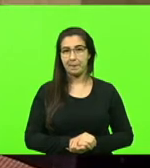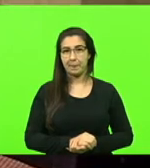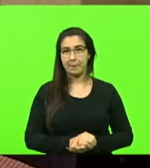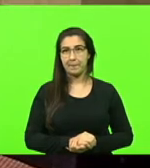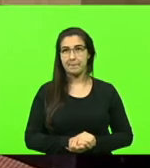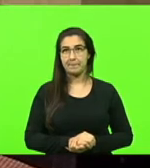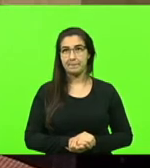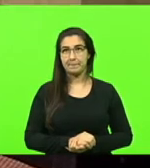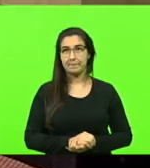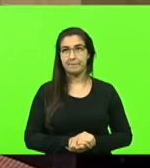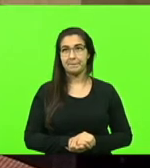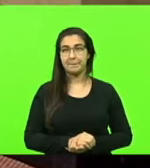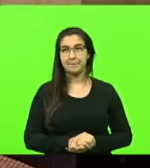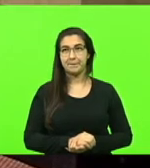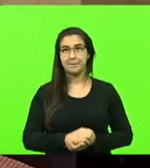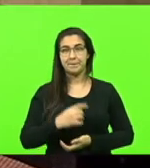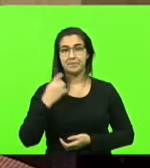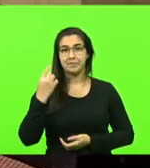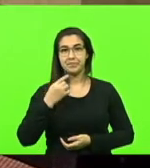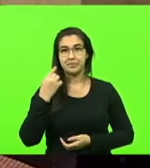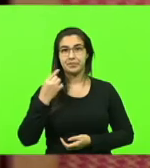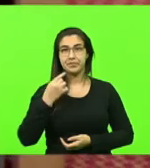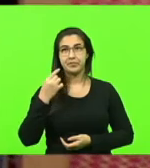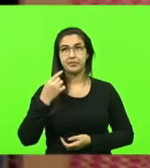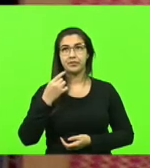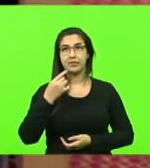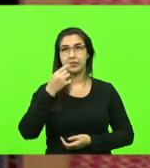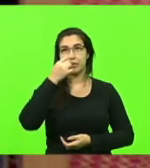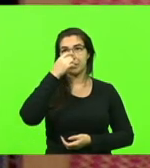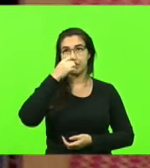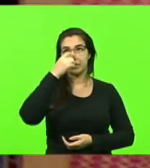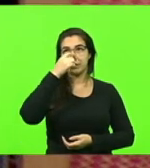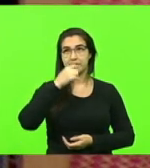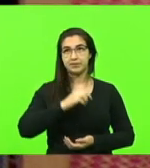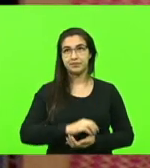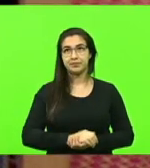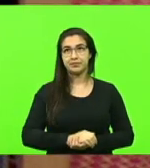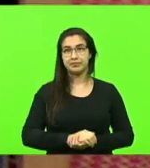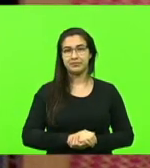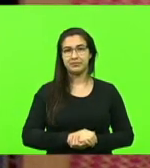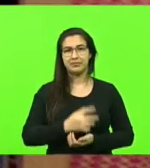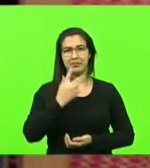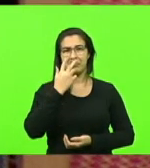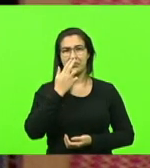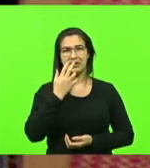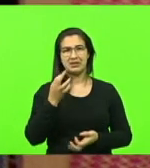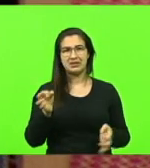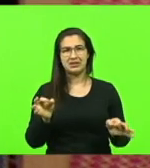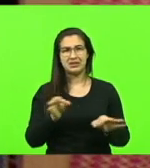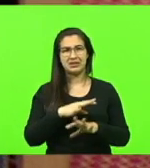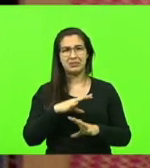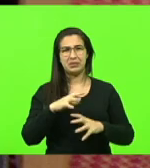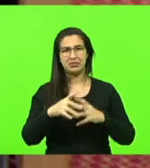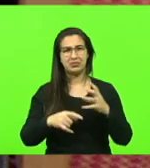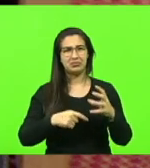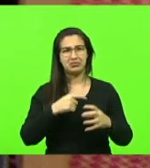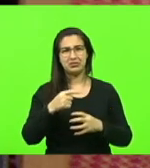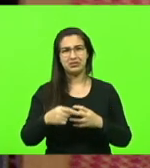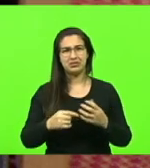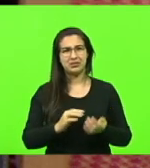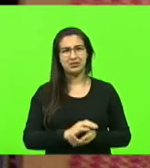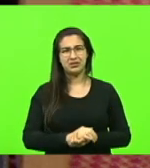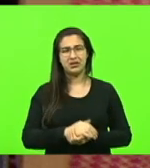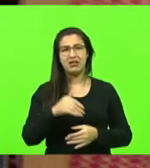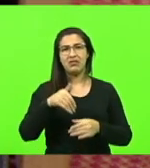Pela ordem do deputado Maurício Codilarque. Nós estamos no fim do mundo mesmo, não é? Nós estamos votando